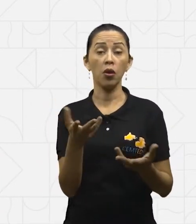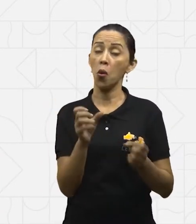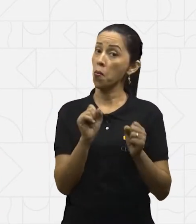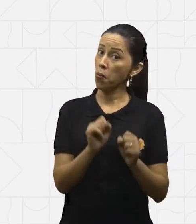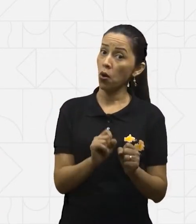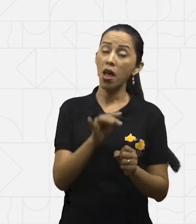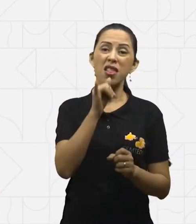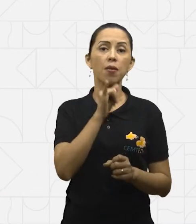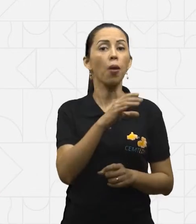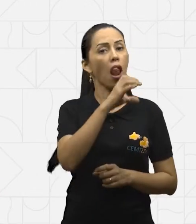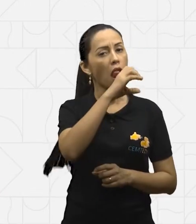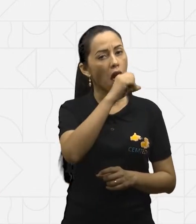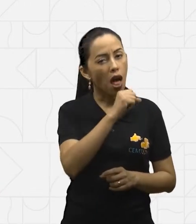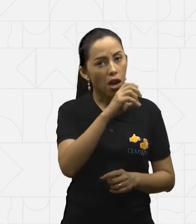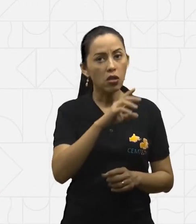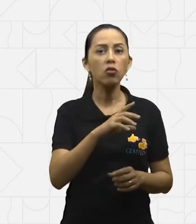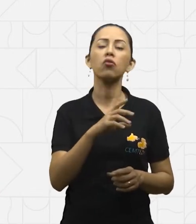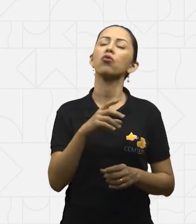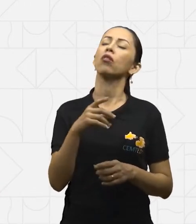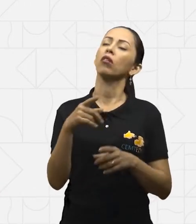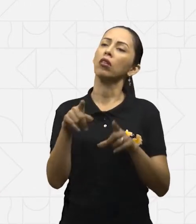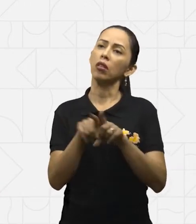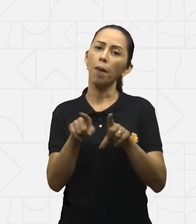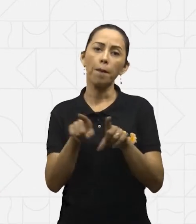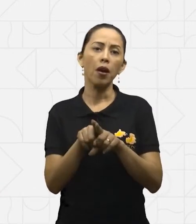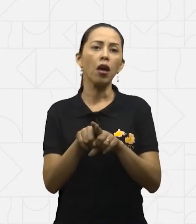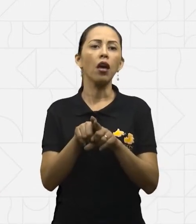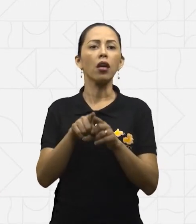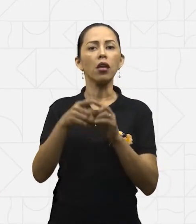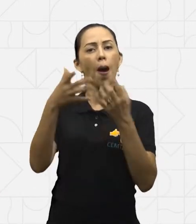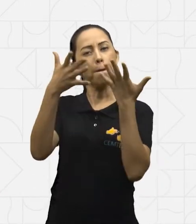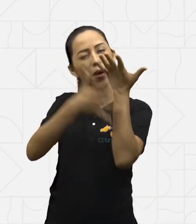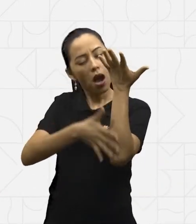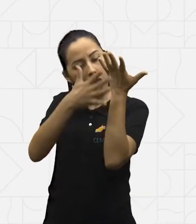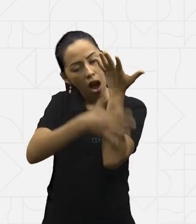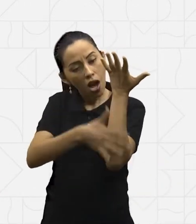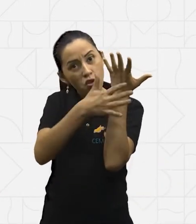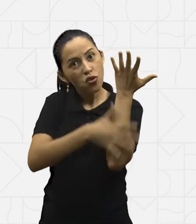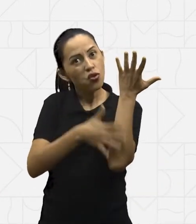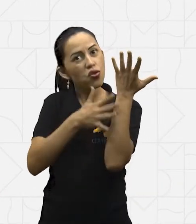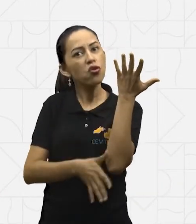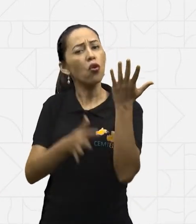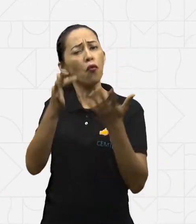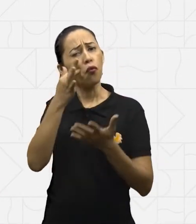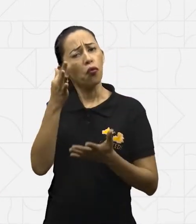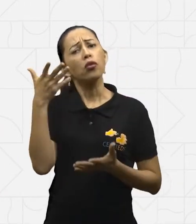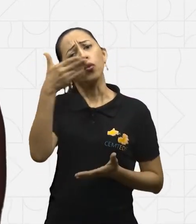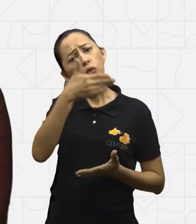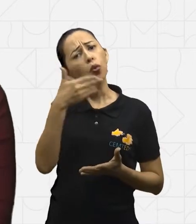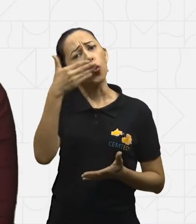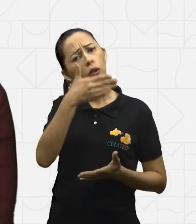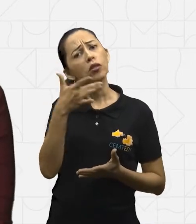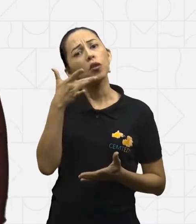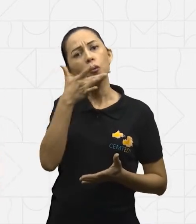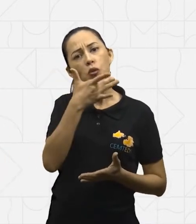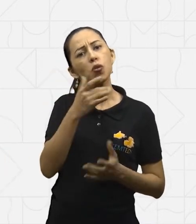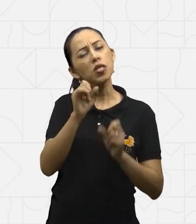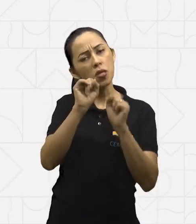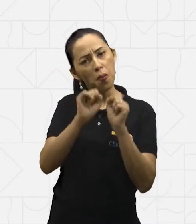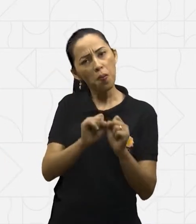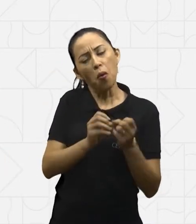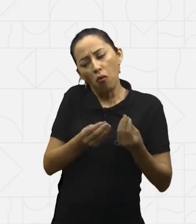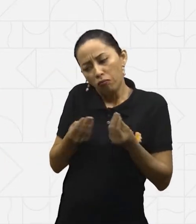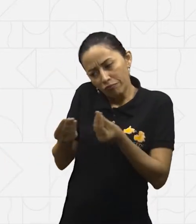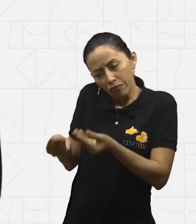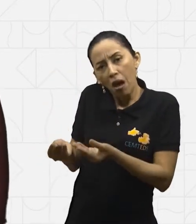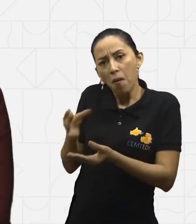abacaxi, frutas que são doces, que são gostosas, que podem ser a sobremesa de todo dia. Ai, é muito bom ter